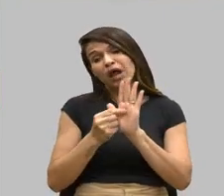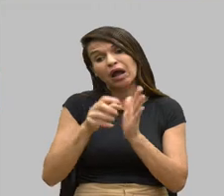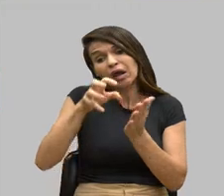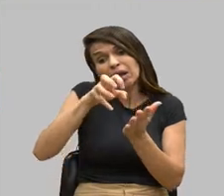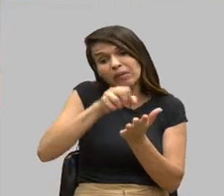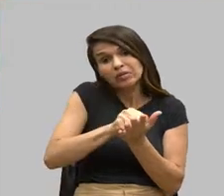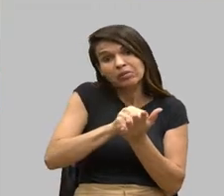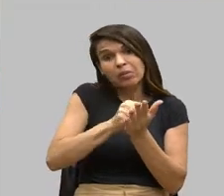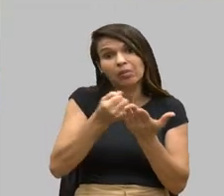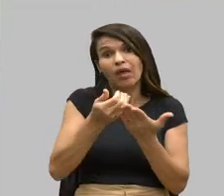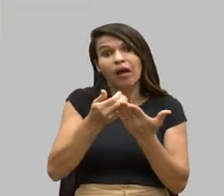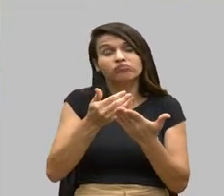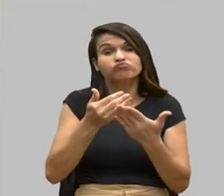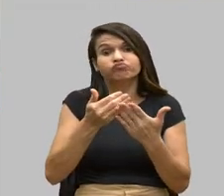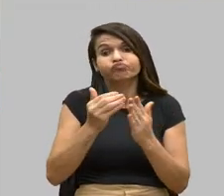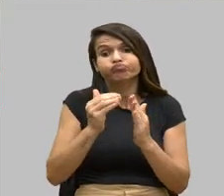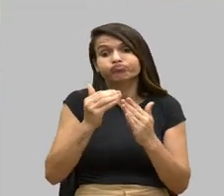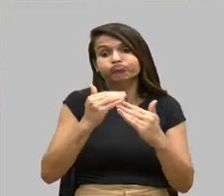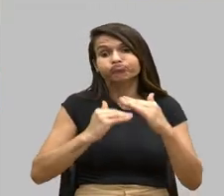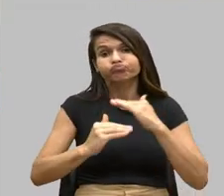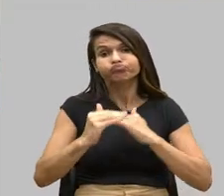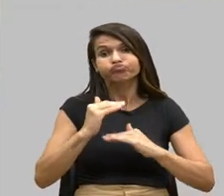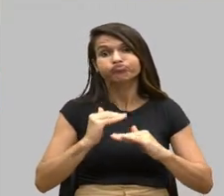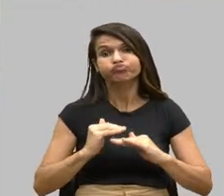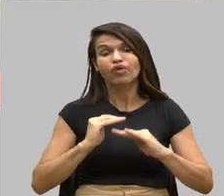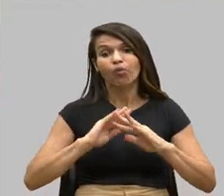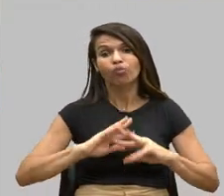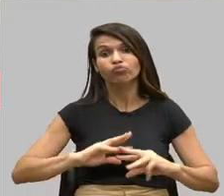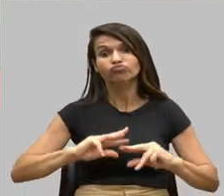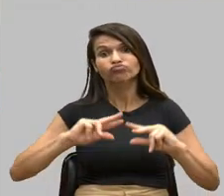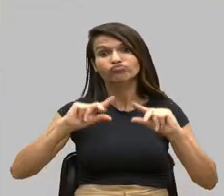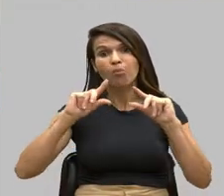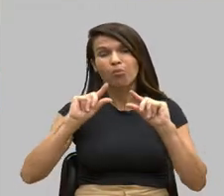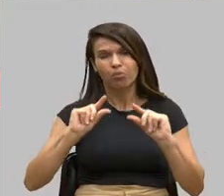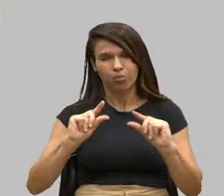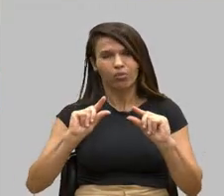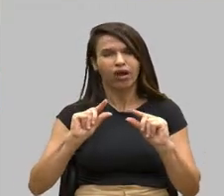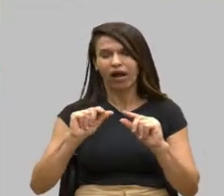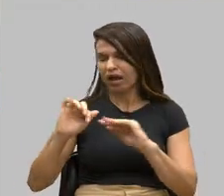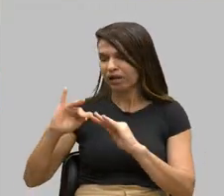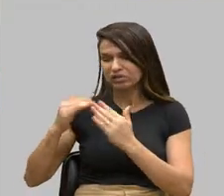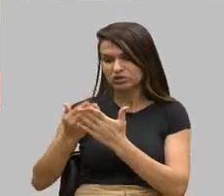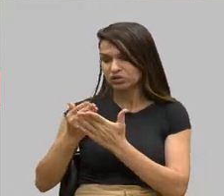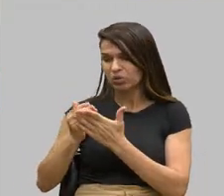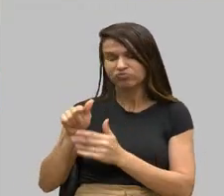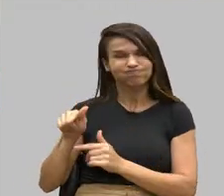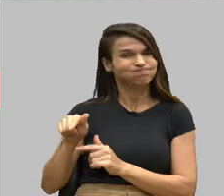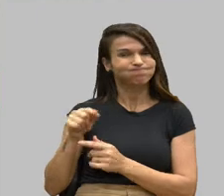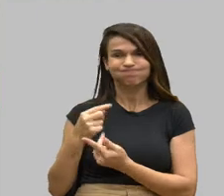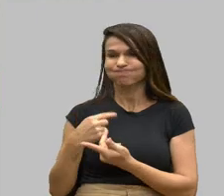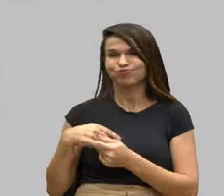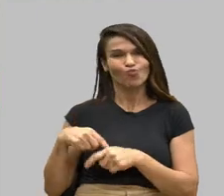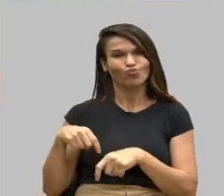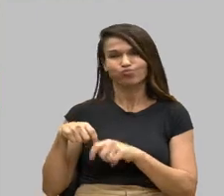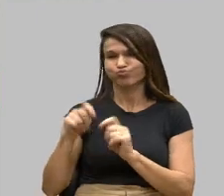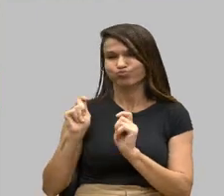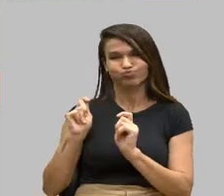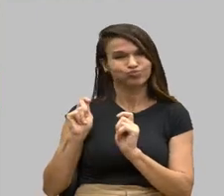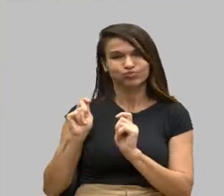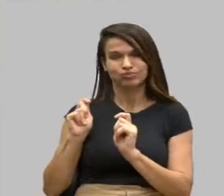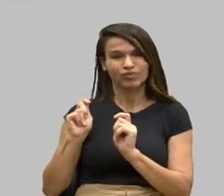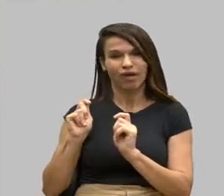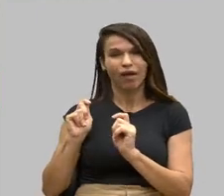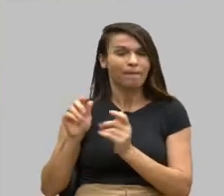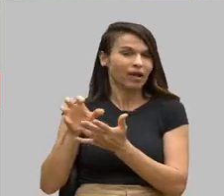escola, não precisava mais dela, que aquela escola era inviável. Mas a covardia era o seguinte, uma